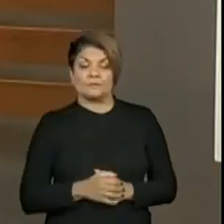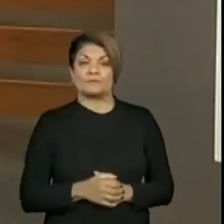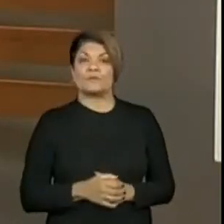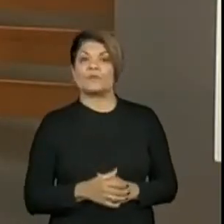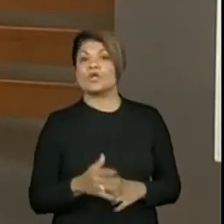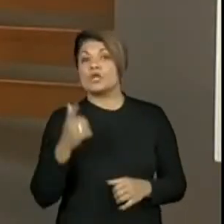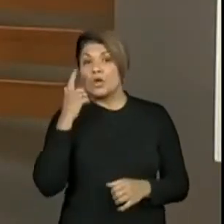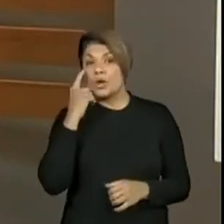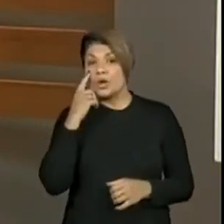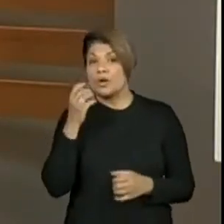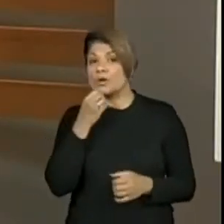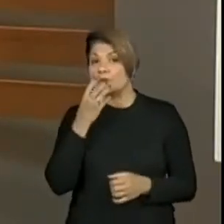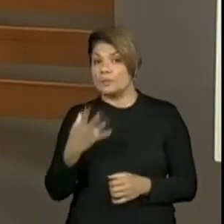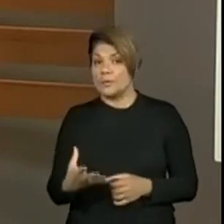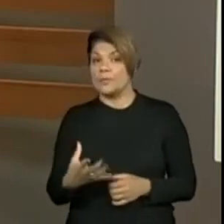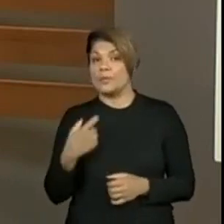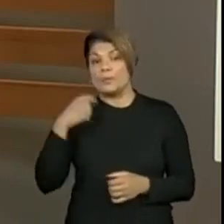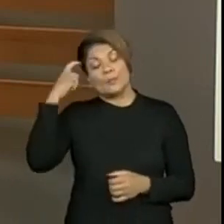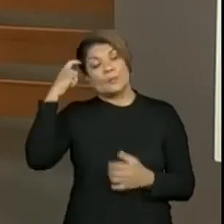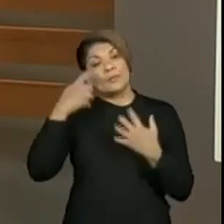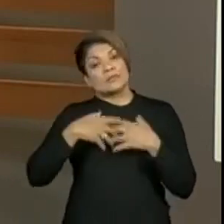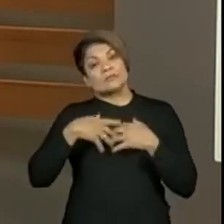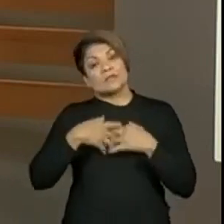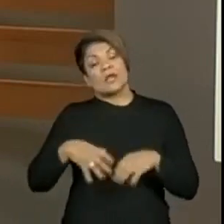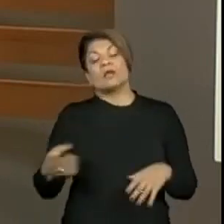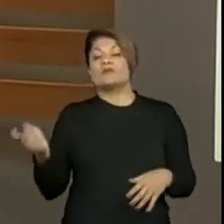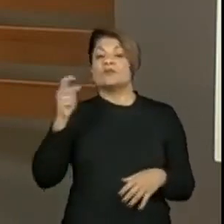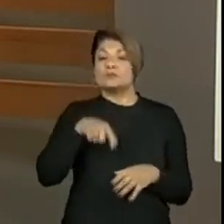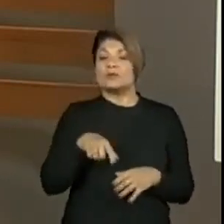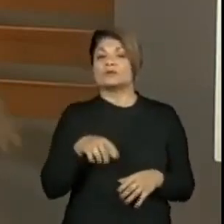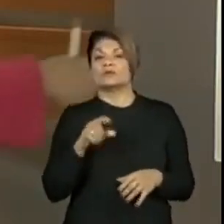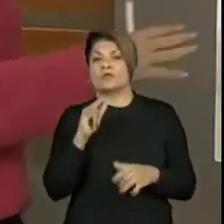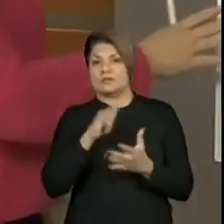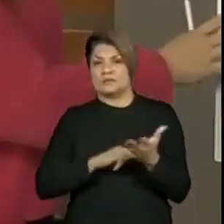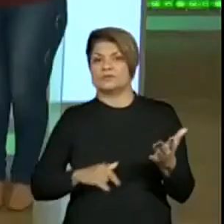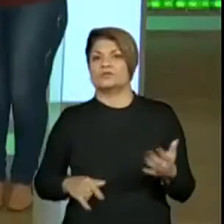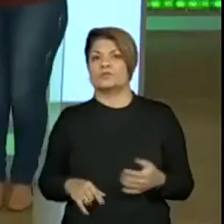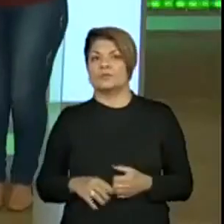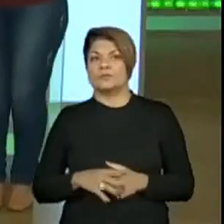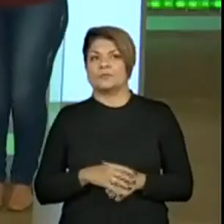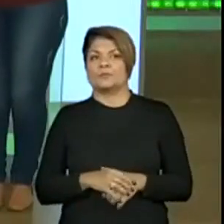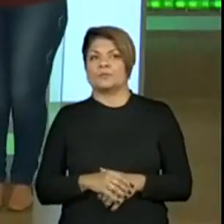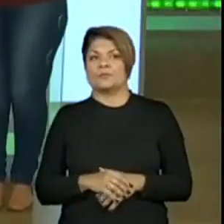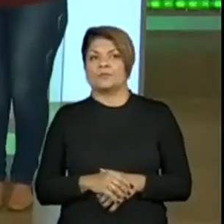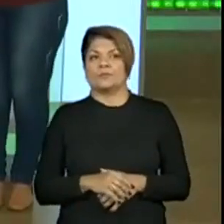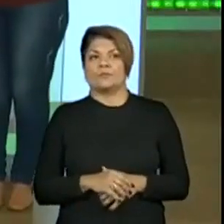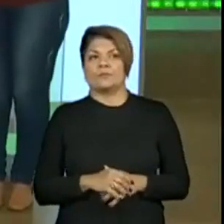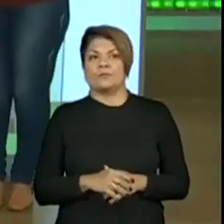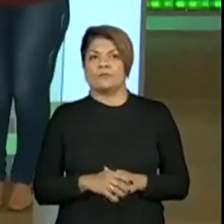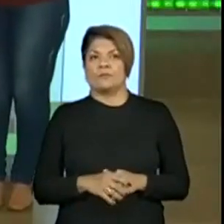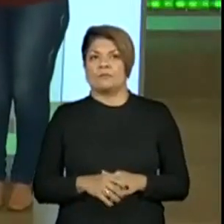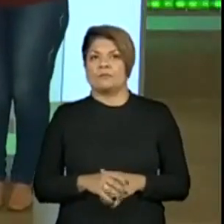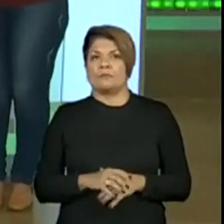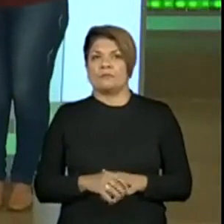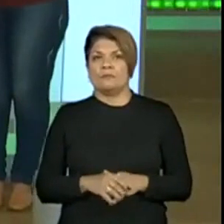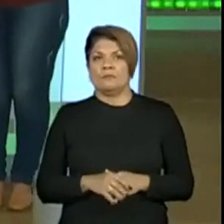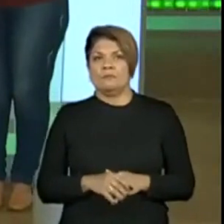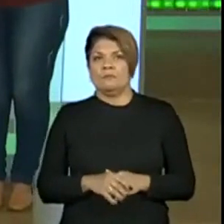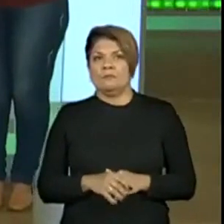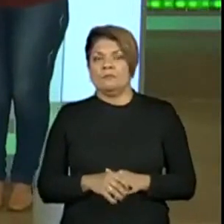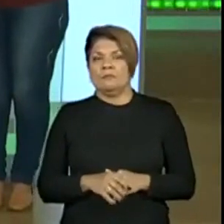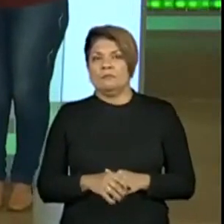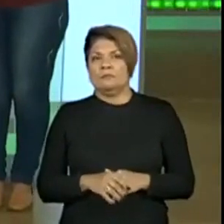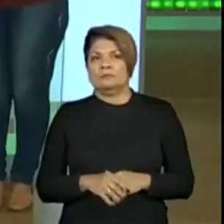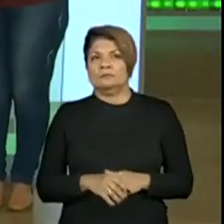também, voltar no texto. Poderia voltar no texto? Poderia. A gente poderia vir e fazer a retomada do texto aqui, ó. Qual que é o primeiro